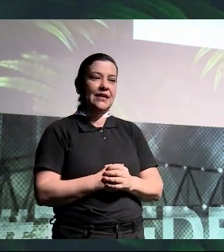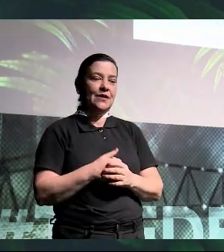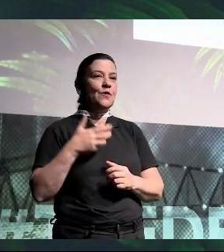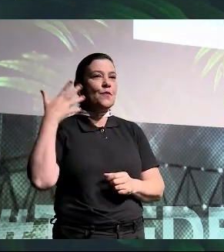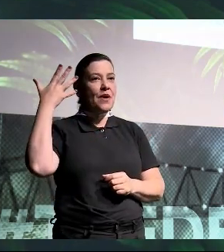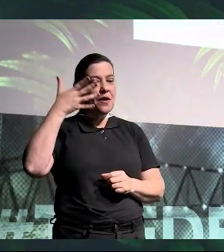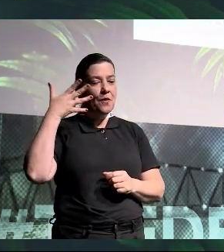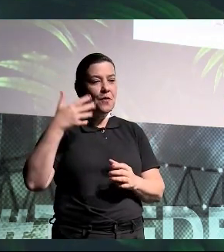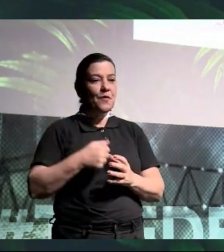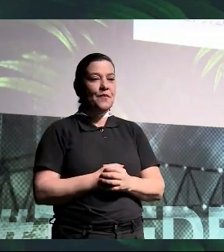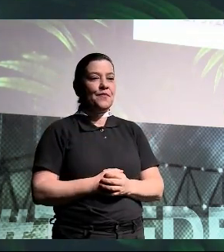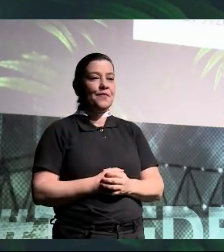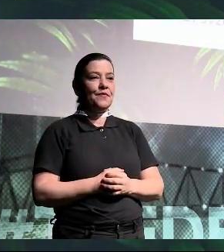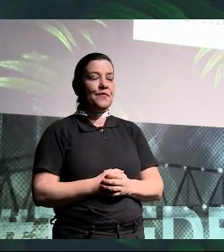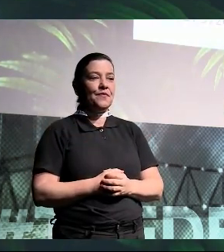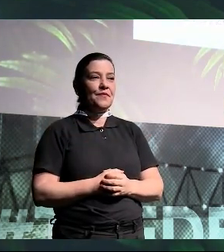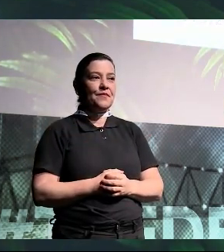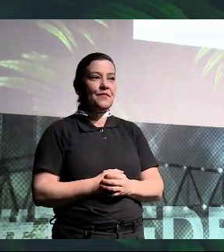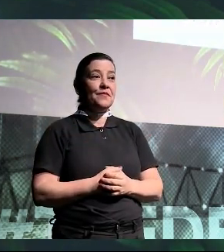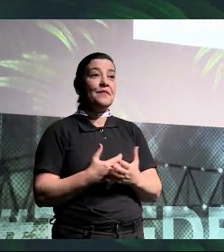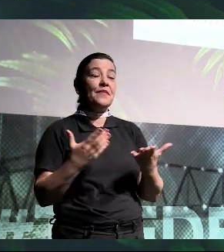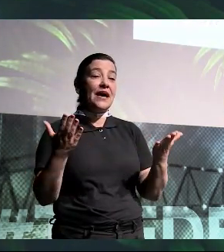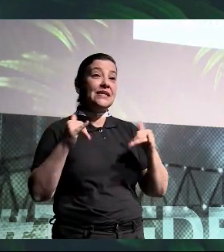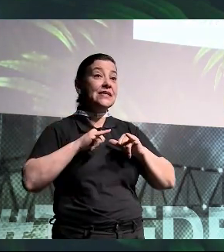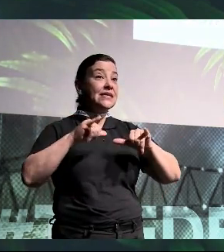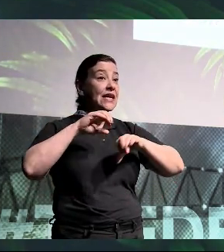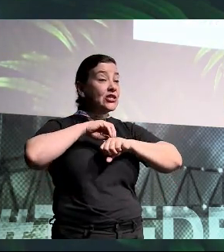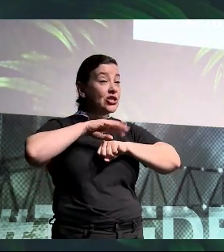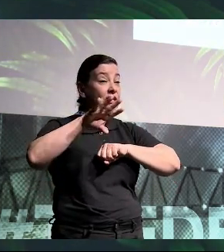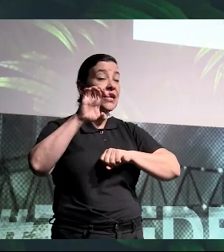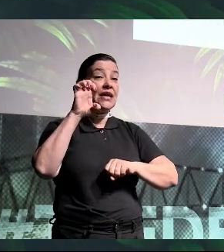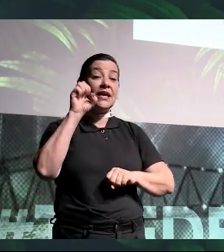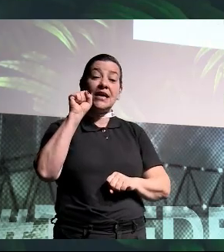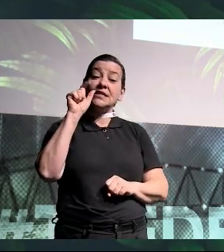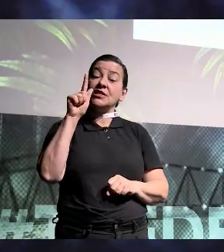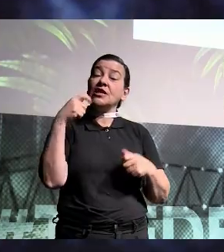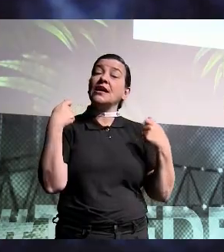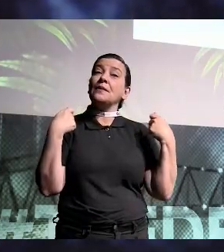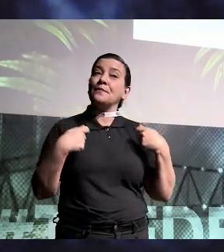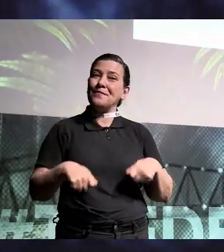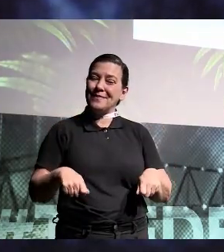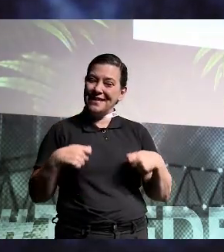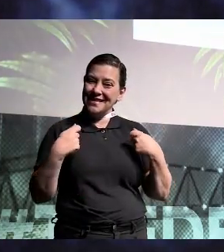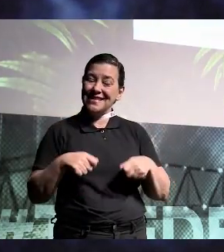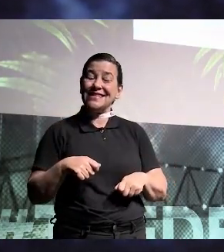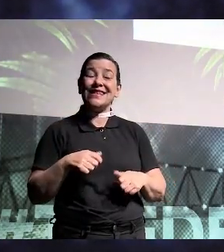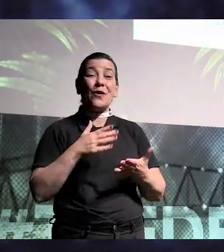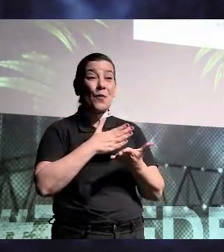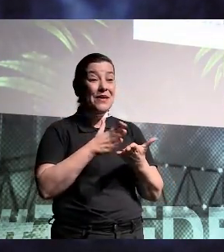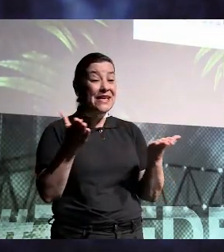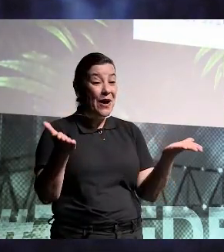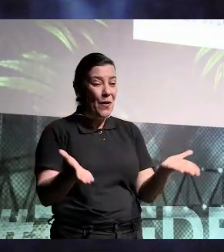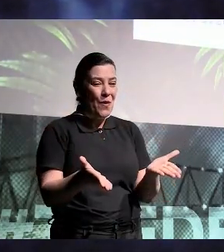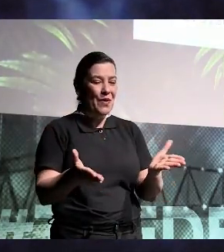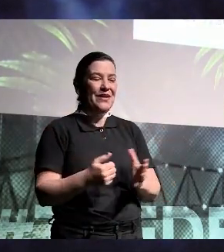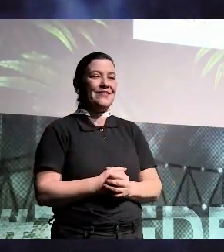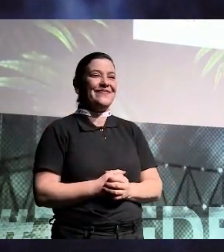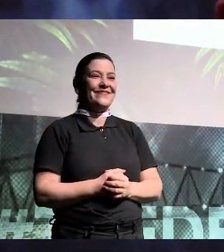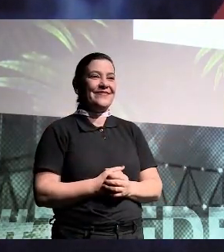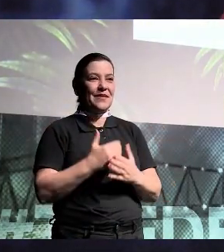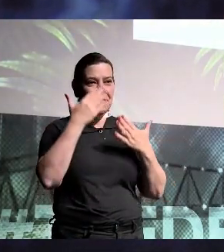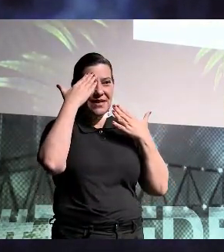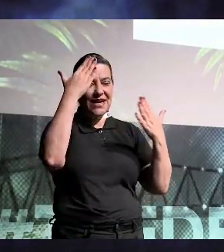palco aqui. Mas acho que fica aqui a dica. A ESG a gente precisa fazer e fazer para ontem. Então, é isso.